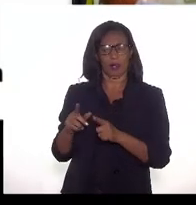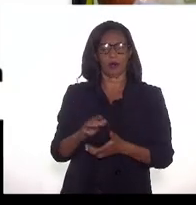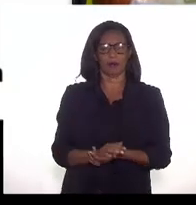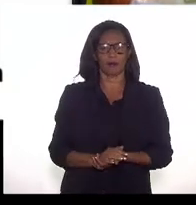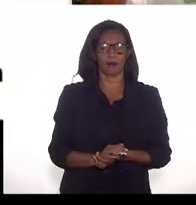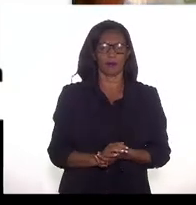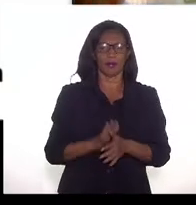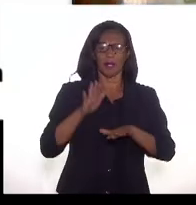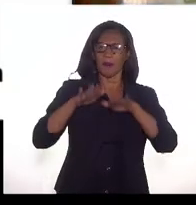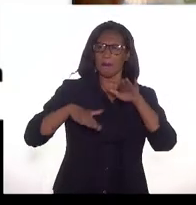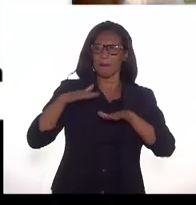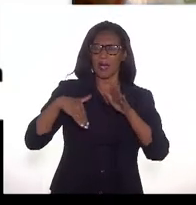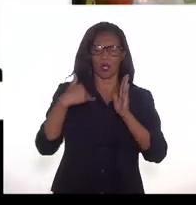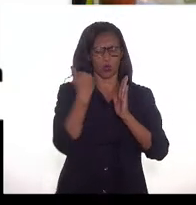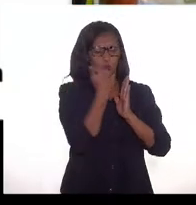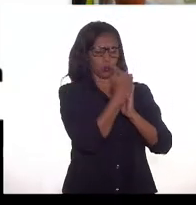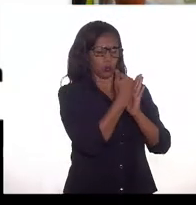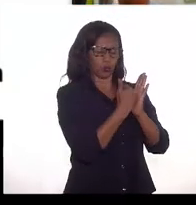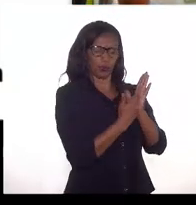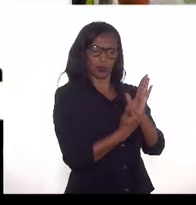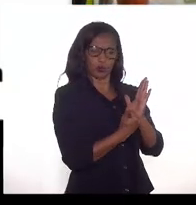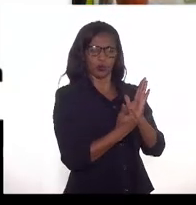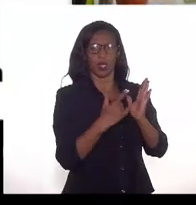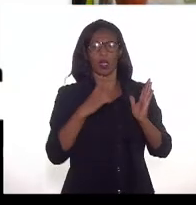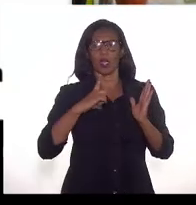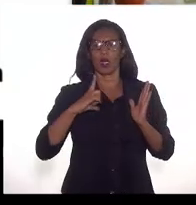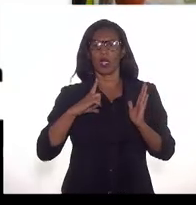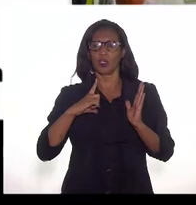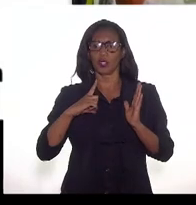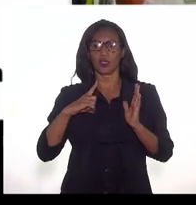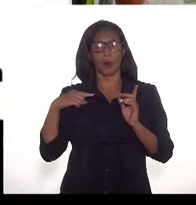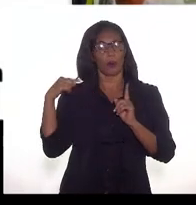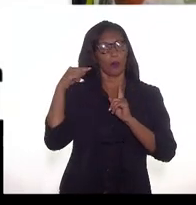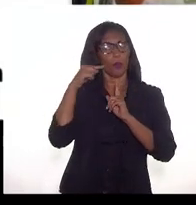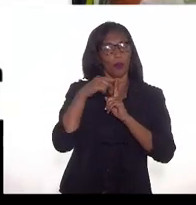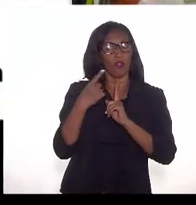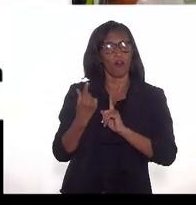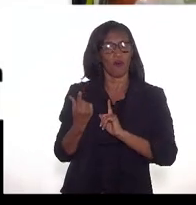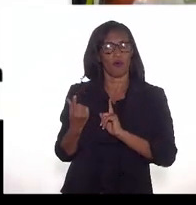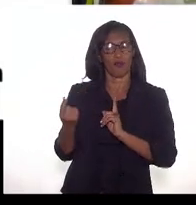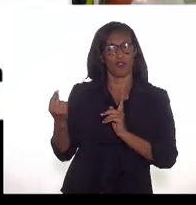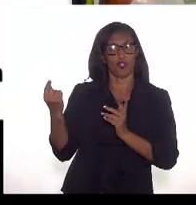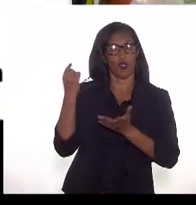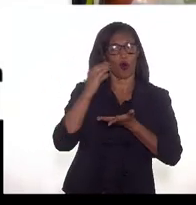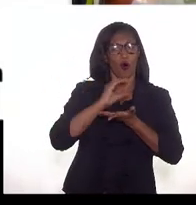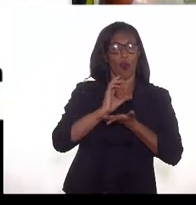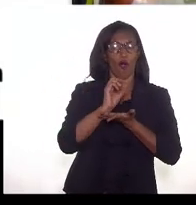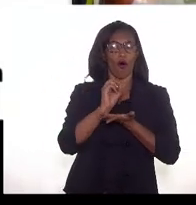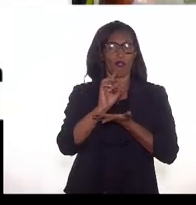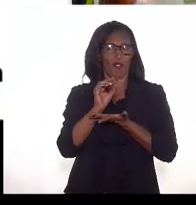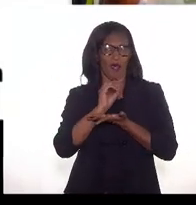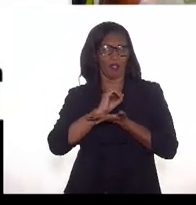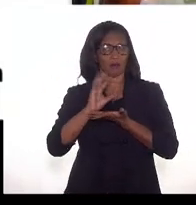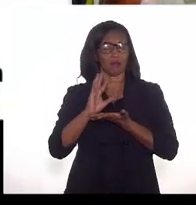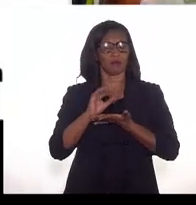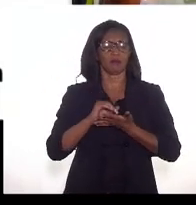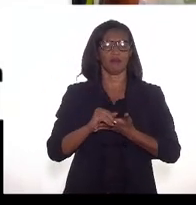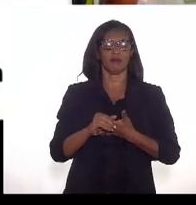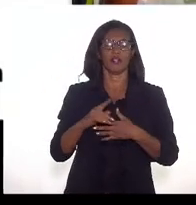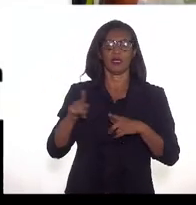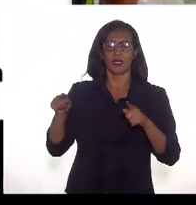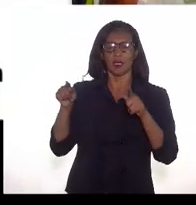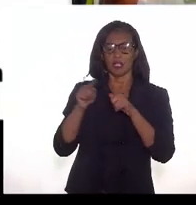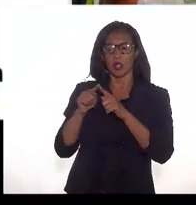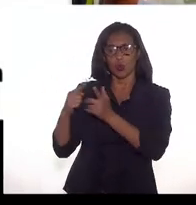Mesmo com essas considerações, a gente entende que o potencial de oferta que tem que ser viabilizado pela demanda e pelos